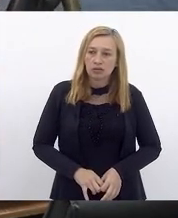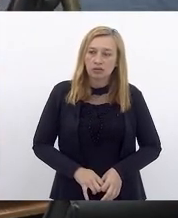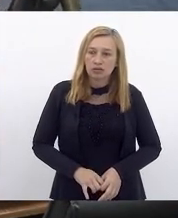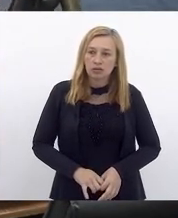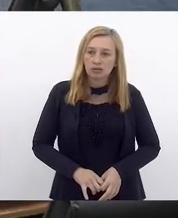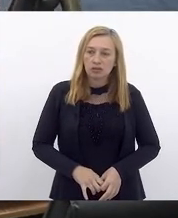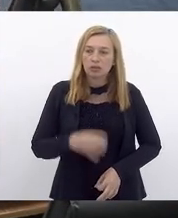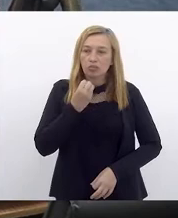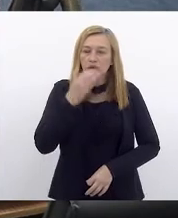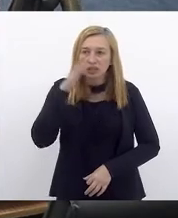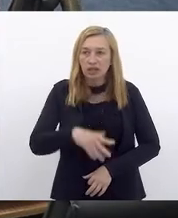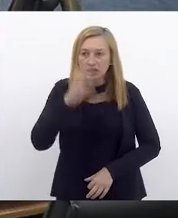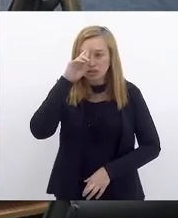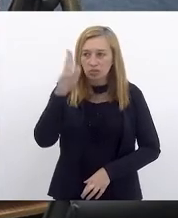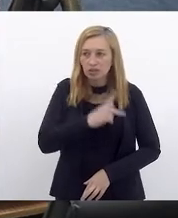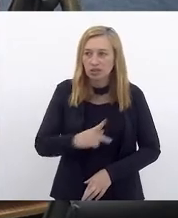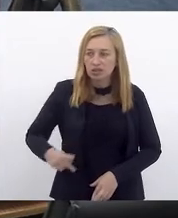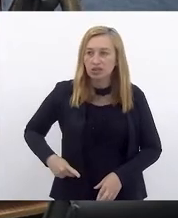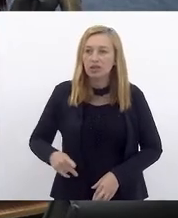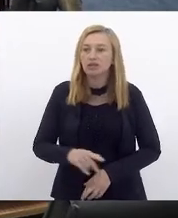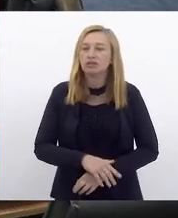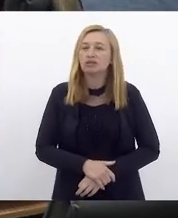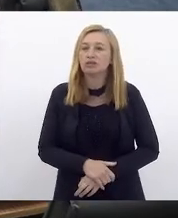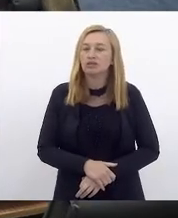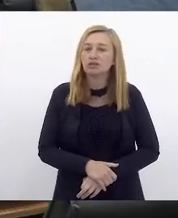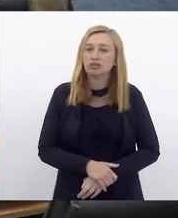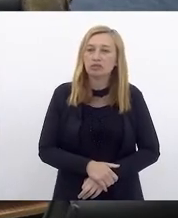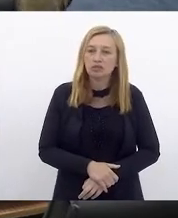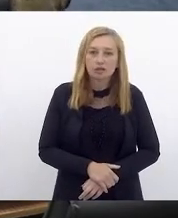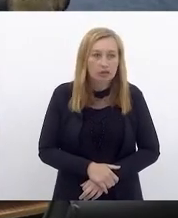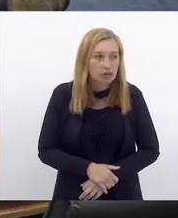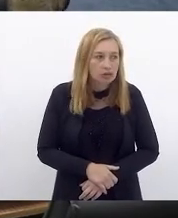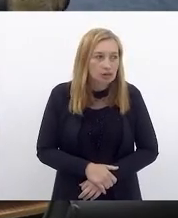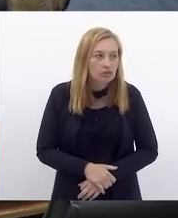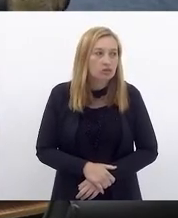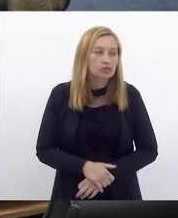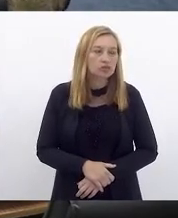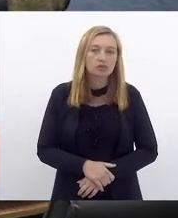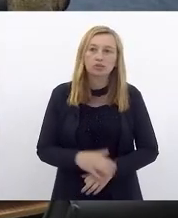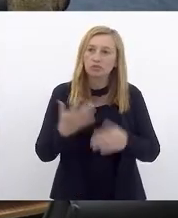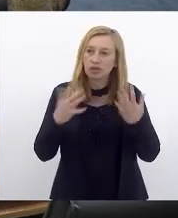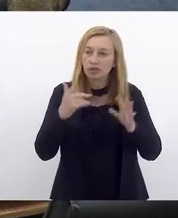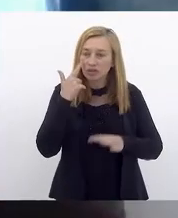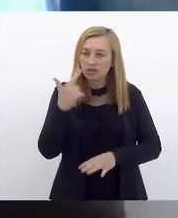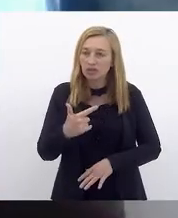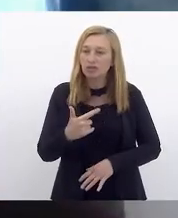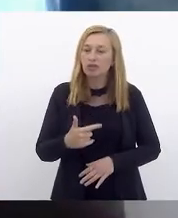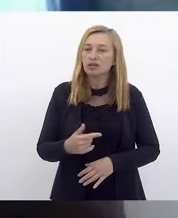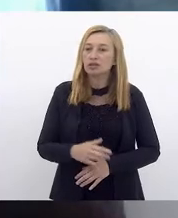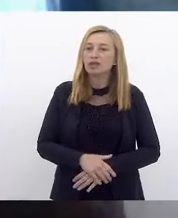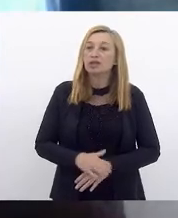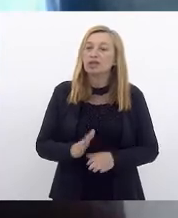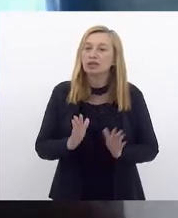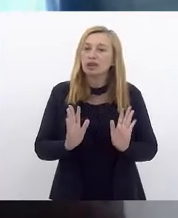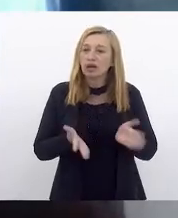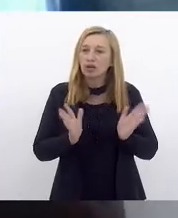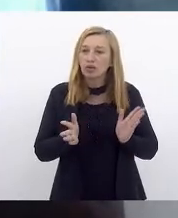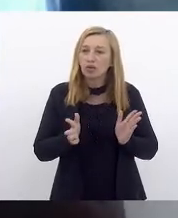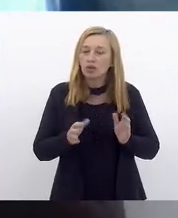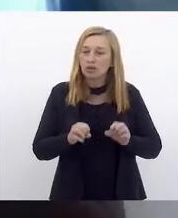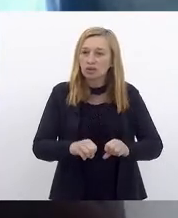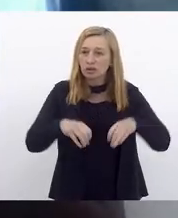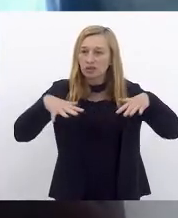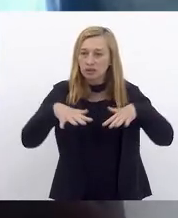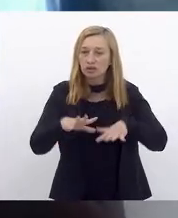Boa tarde, presidente. Boa tarde, Carlos. Tudo bem? ser um velo aí. Obrigado, deputado. Eu já disse que agora na Assembleia só